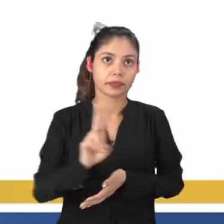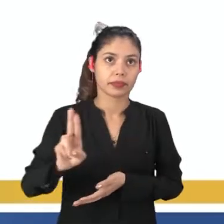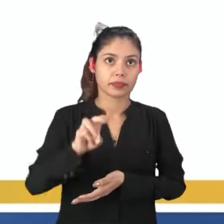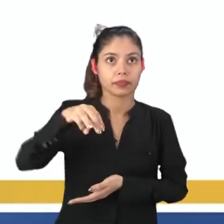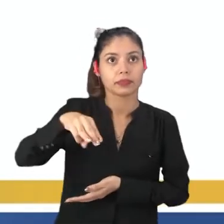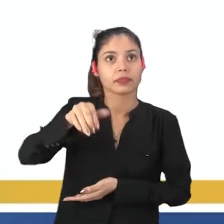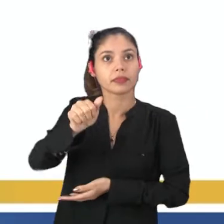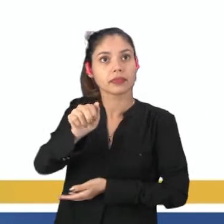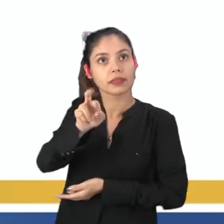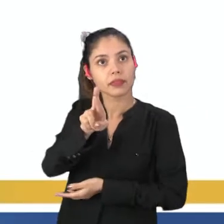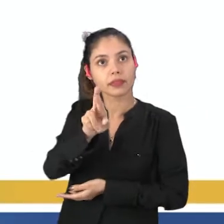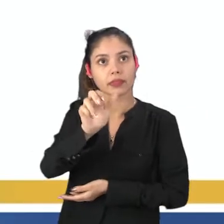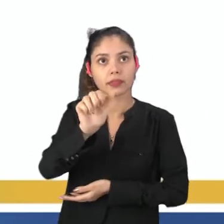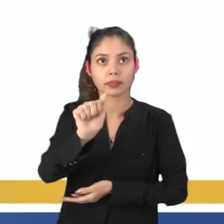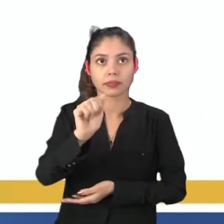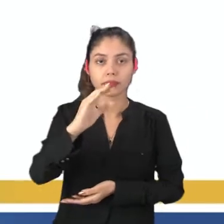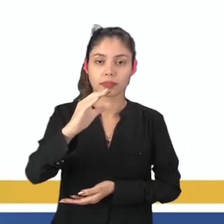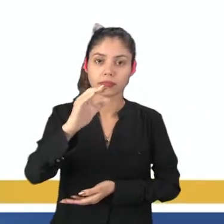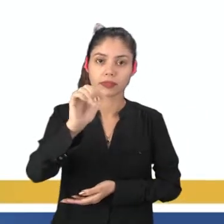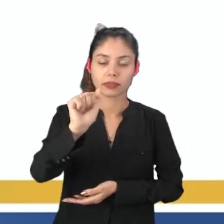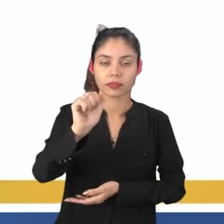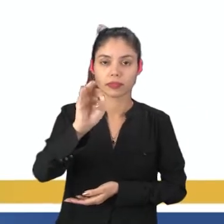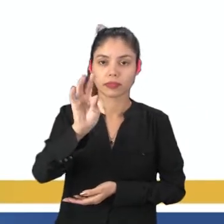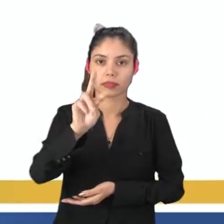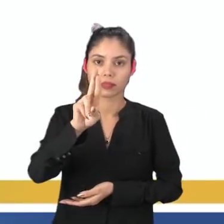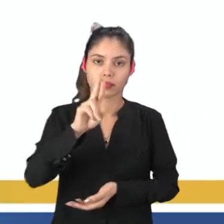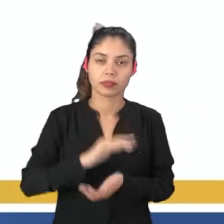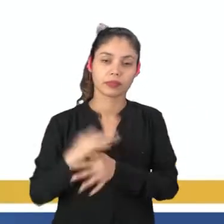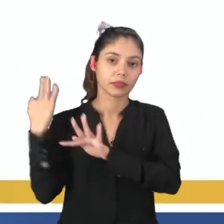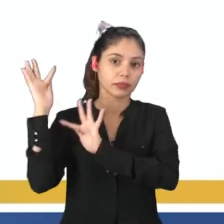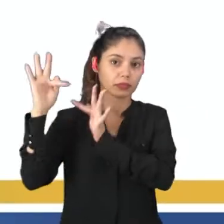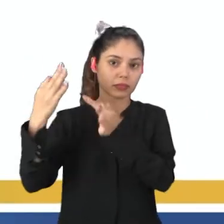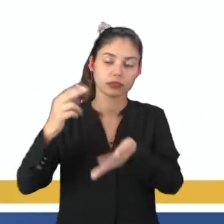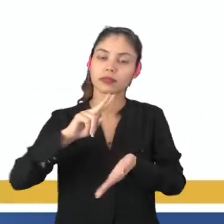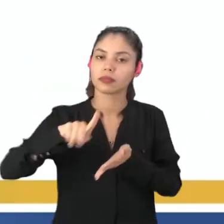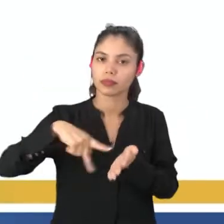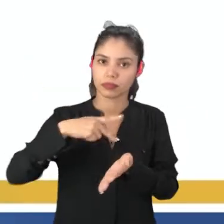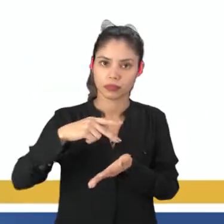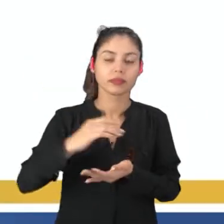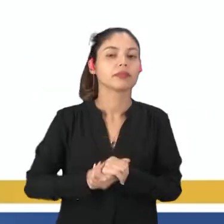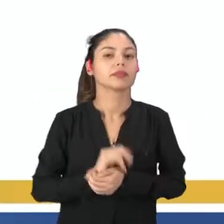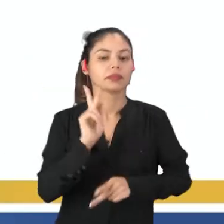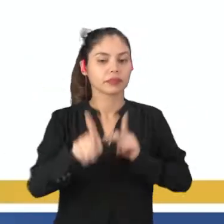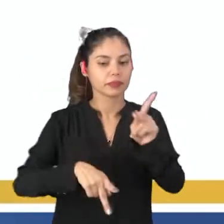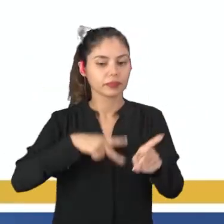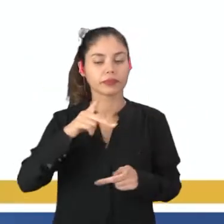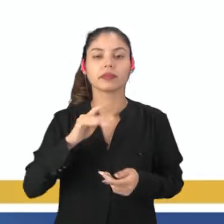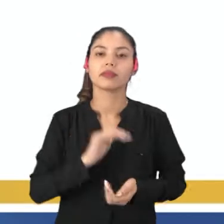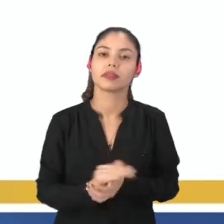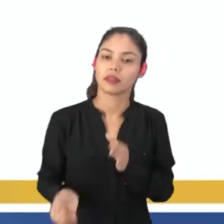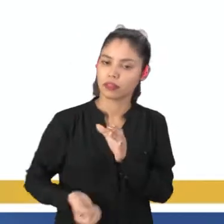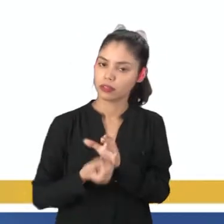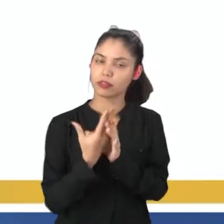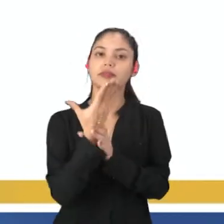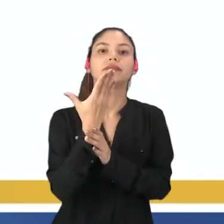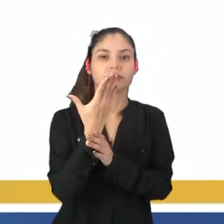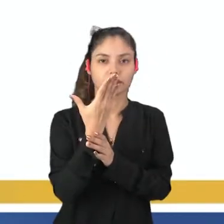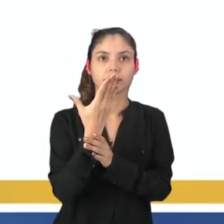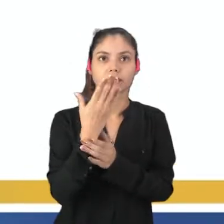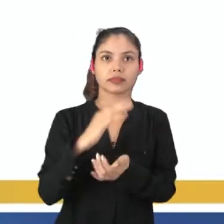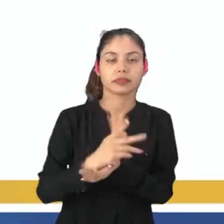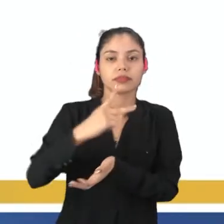maracatu. Então, é uma dança folclórica popular, ela nasceu em